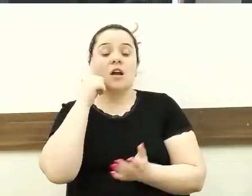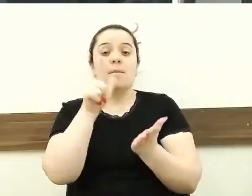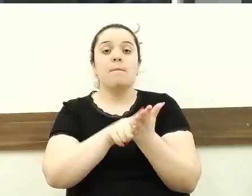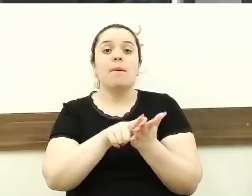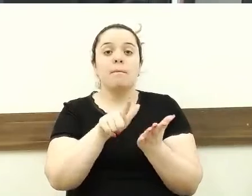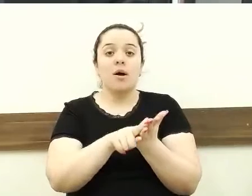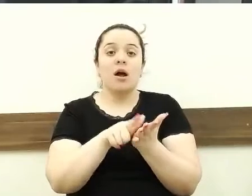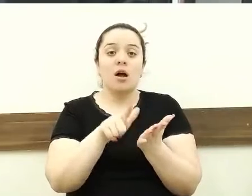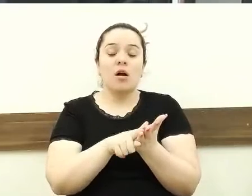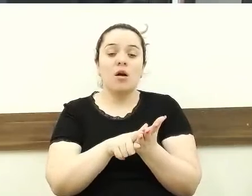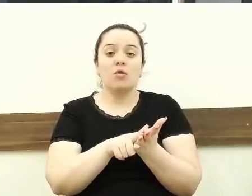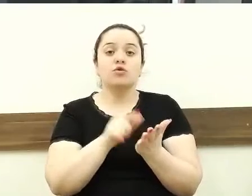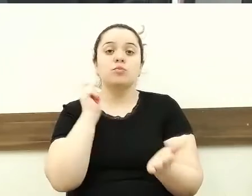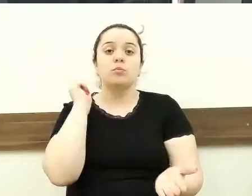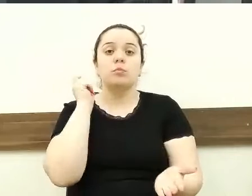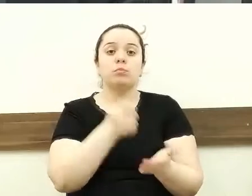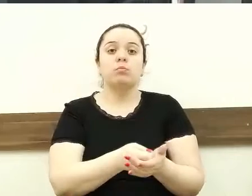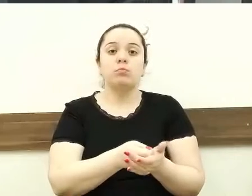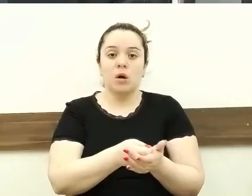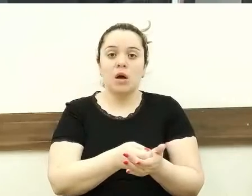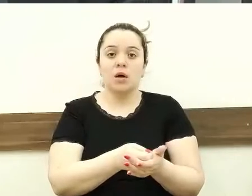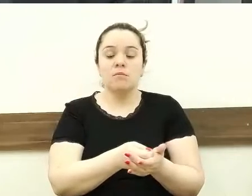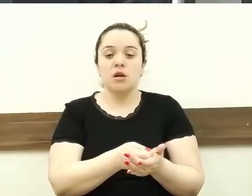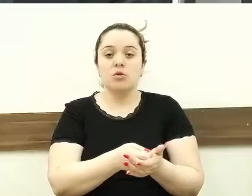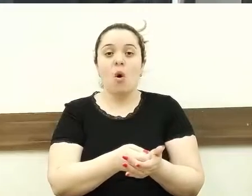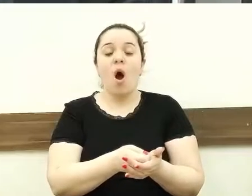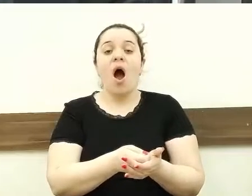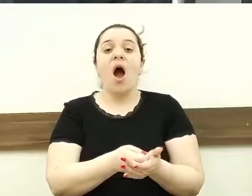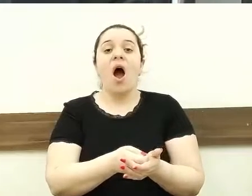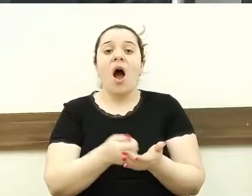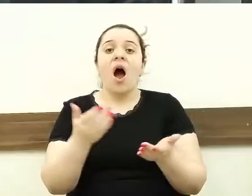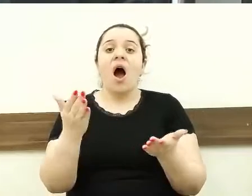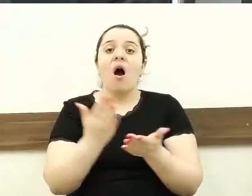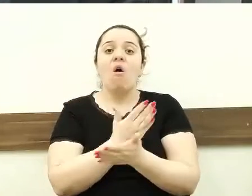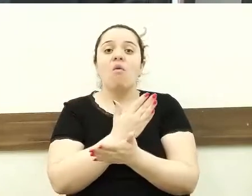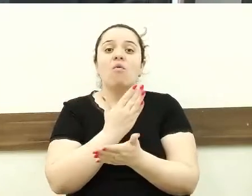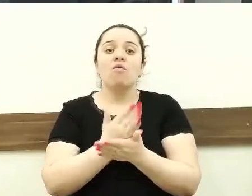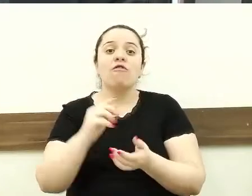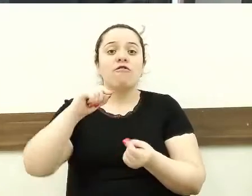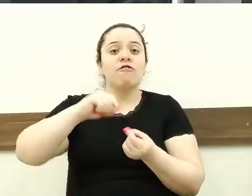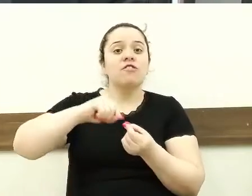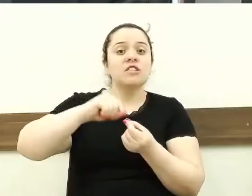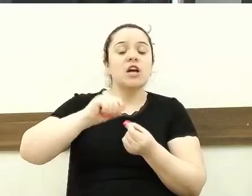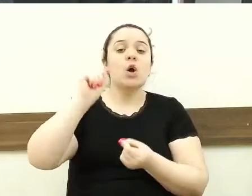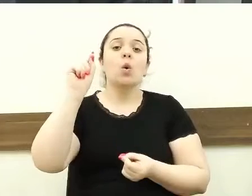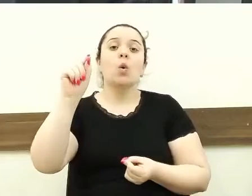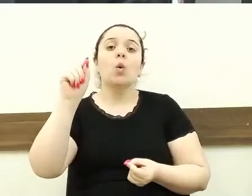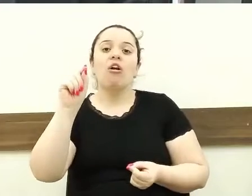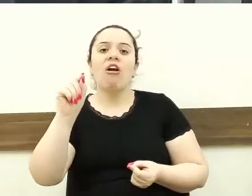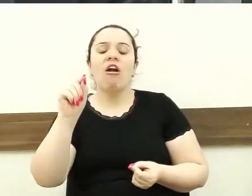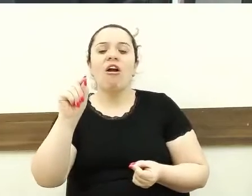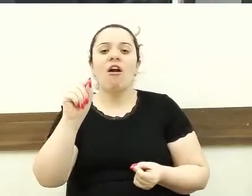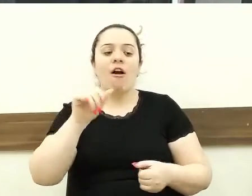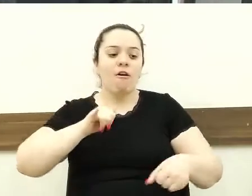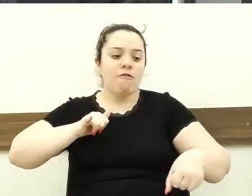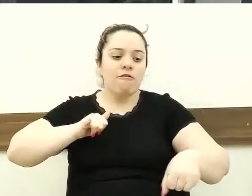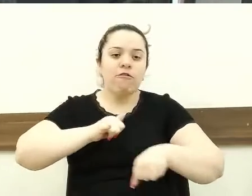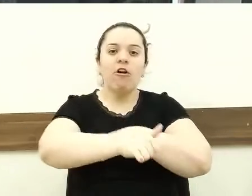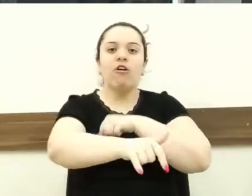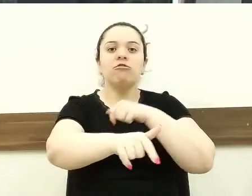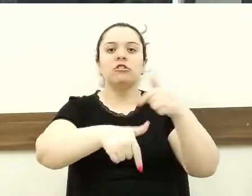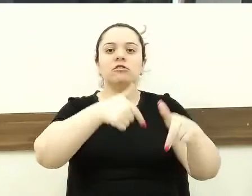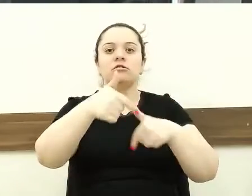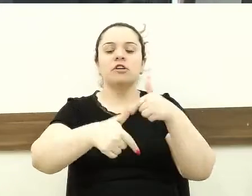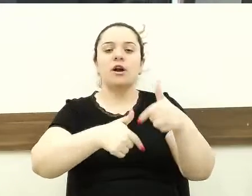alguns que estão se ausentando do trabalho, vão só bater o ponto, estão se ausentando do trabalho, vão para casa, não estão exercendo o seu